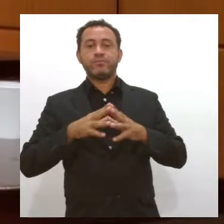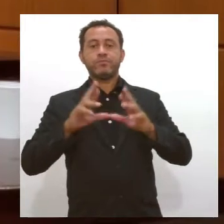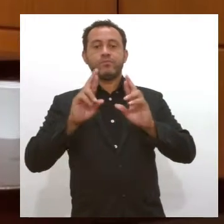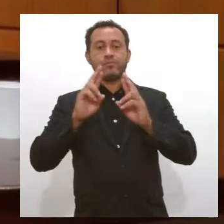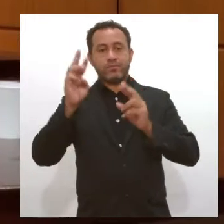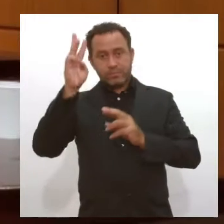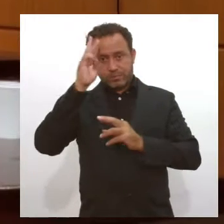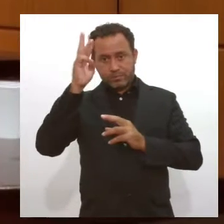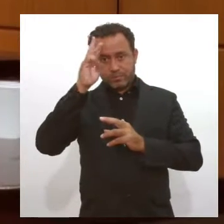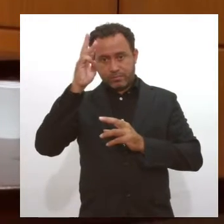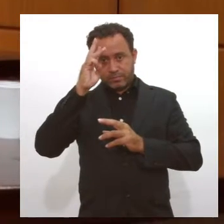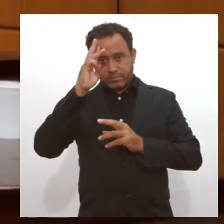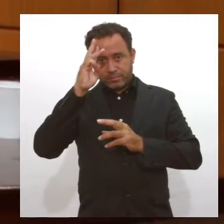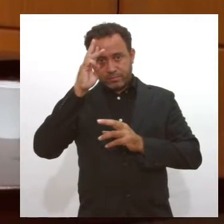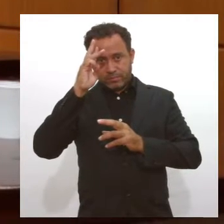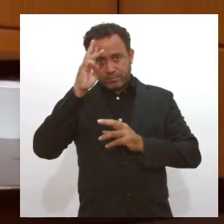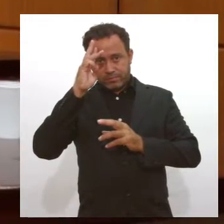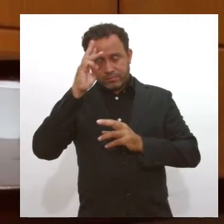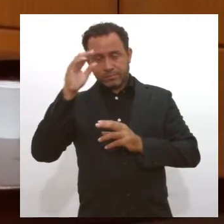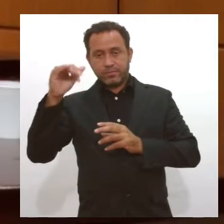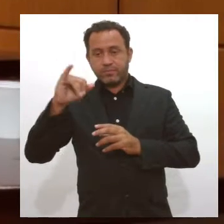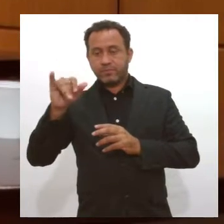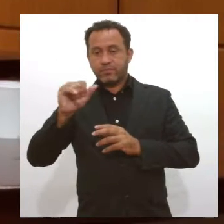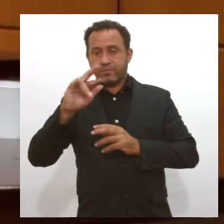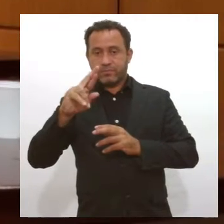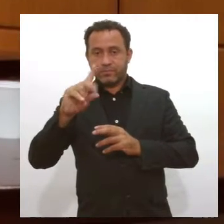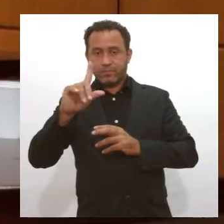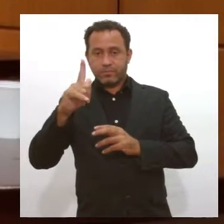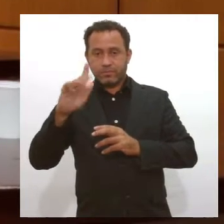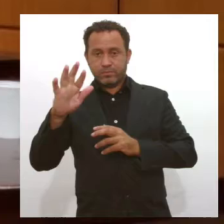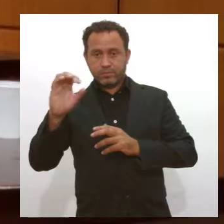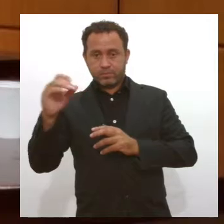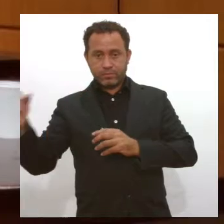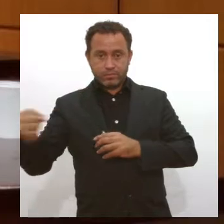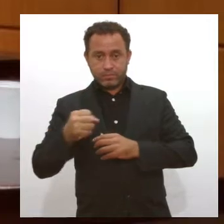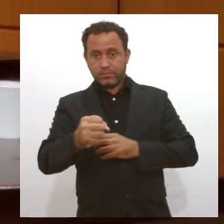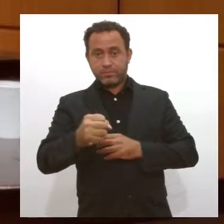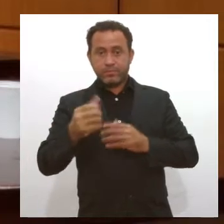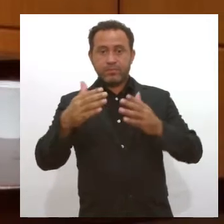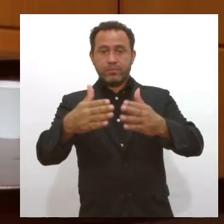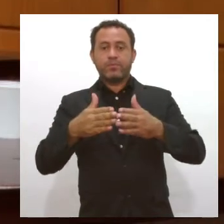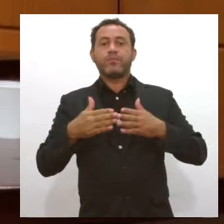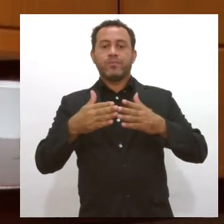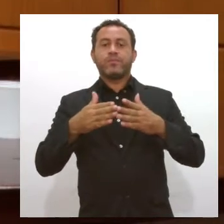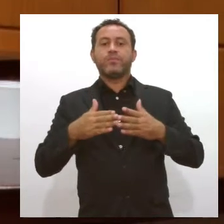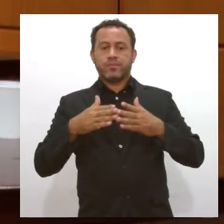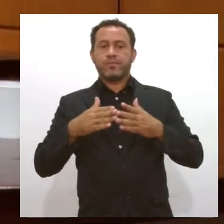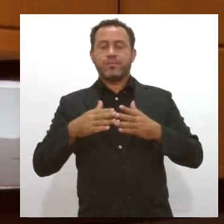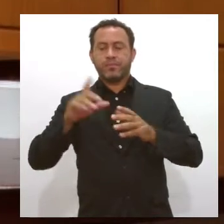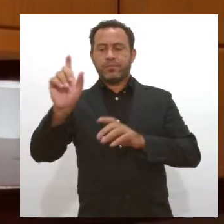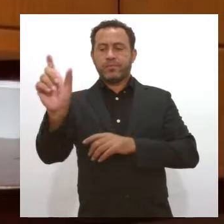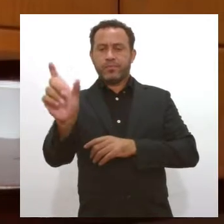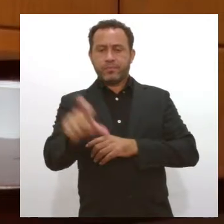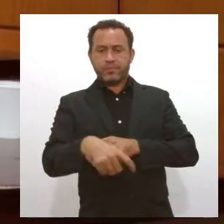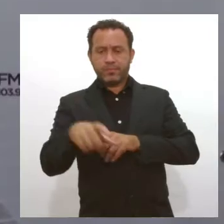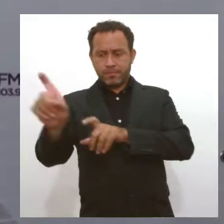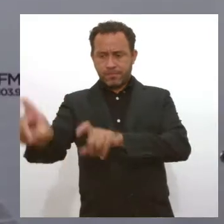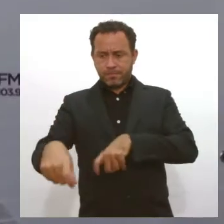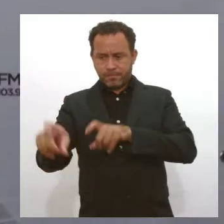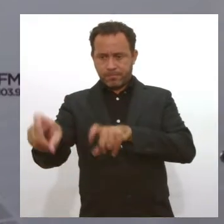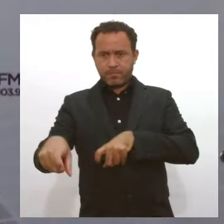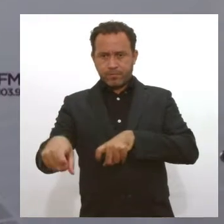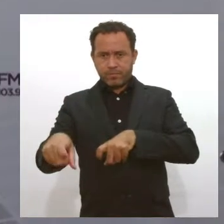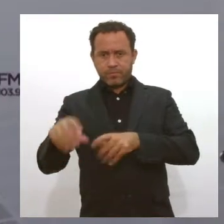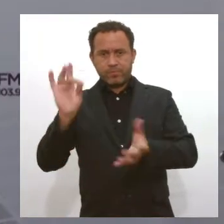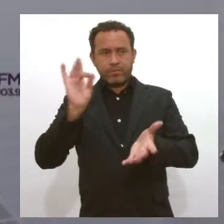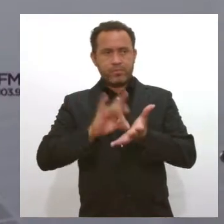terça-feira, Jairo de Glória foi o primeiro a usar a palavra. Ele fez uma solicitação para que o cartão do produtor rural se torne uma realidade. O